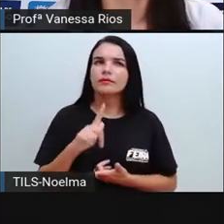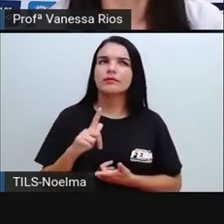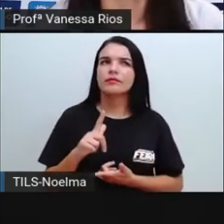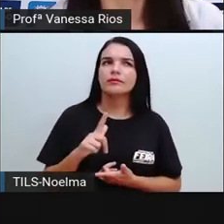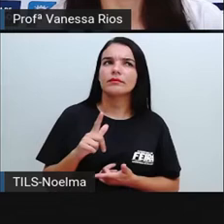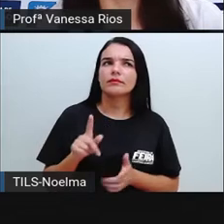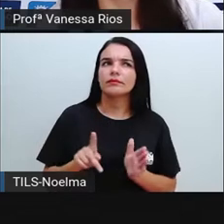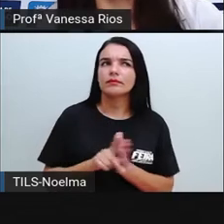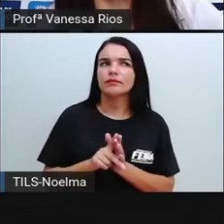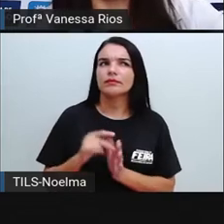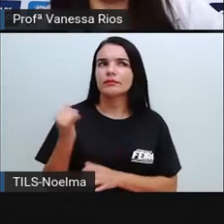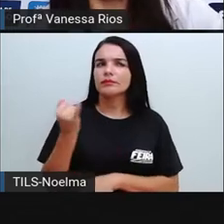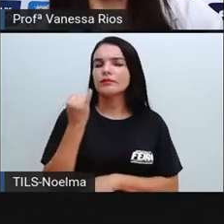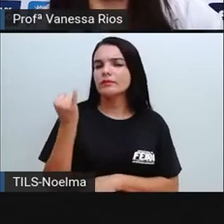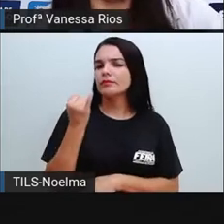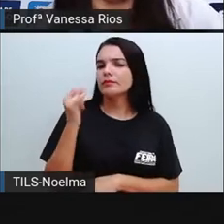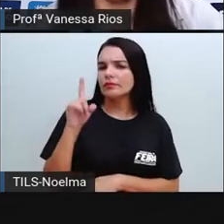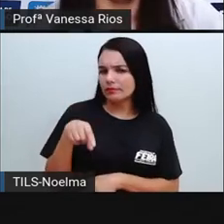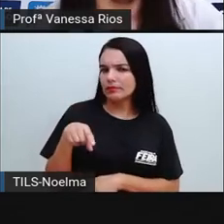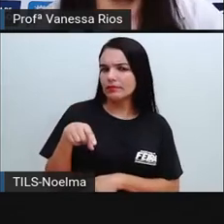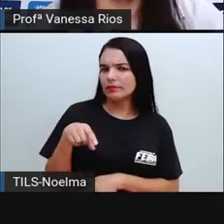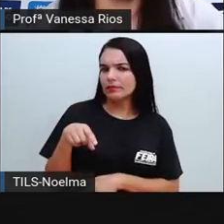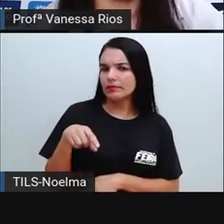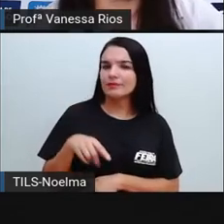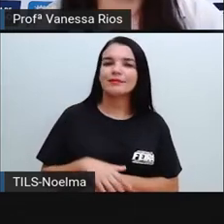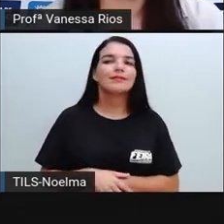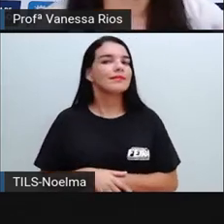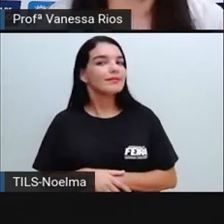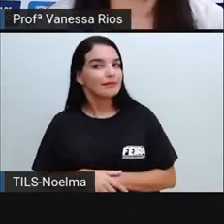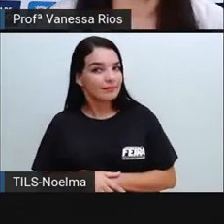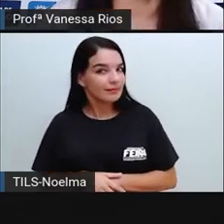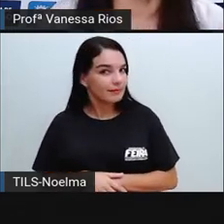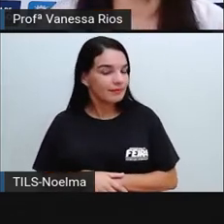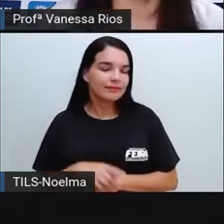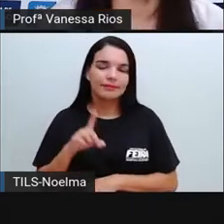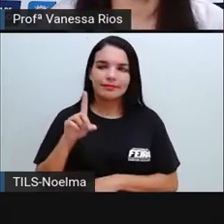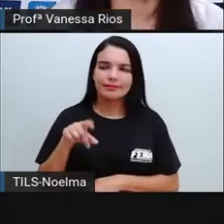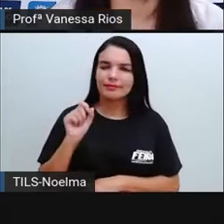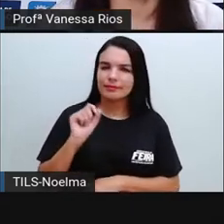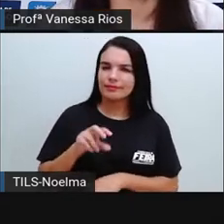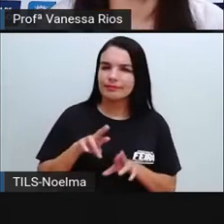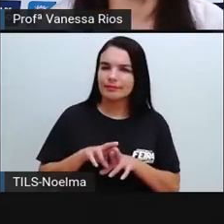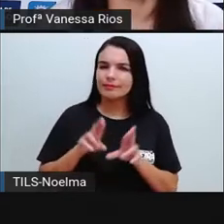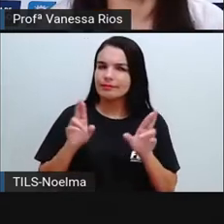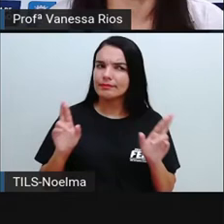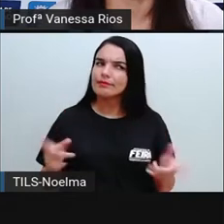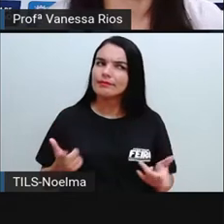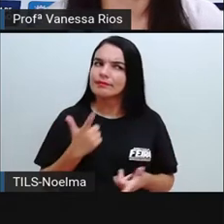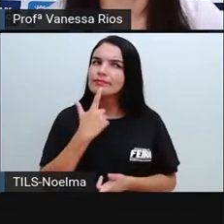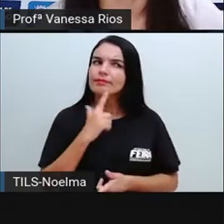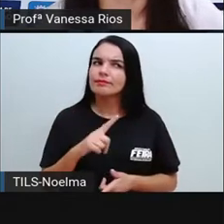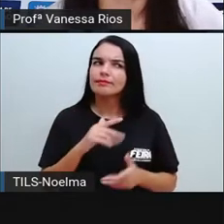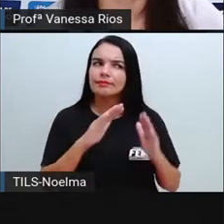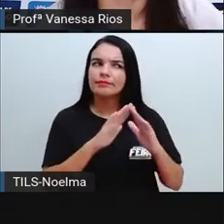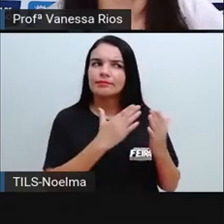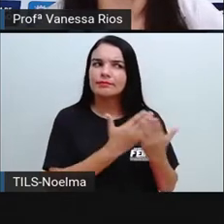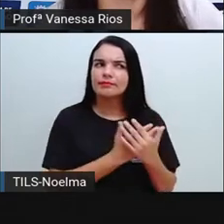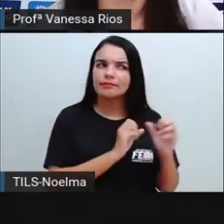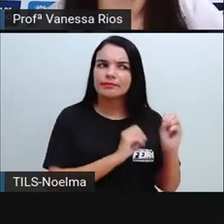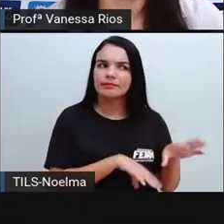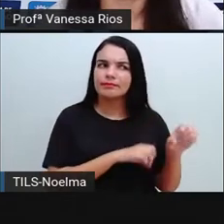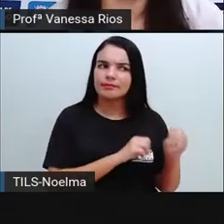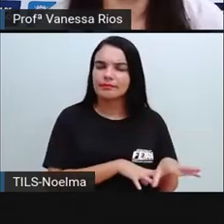língua materna é tão importante? Será que ela é diferente da língua que ensina na escola? Será que é uma linguagem